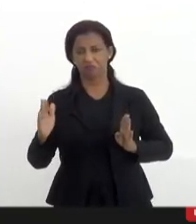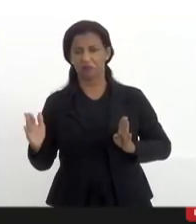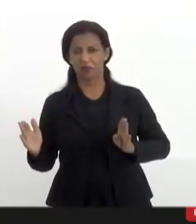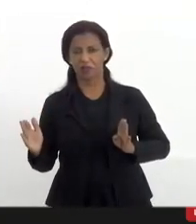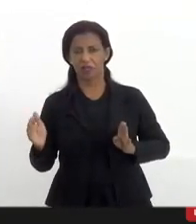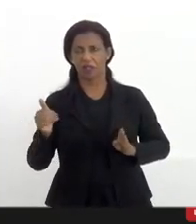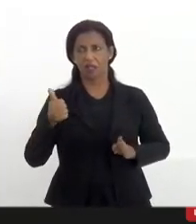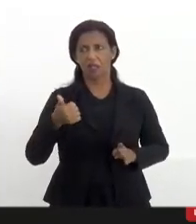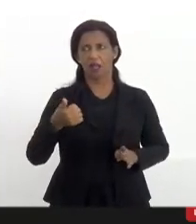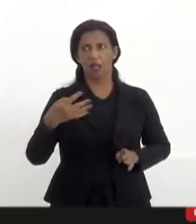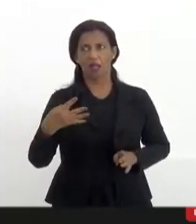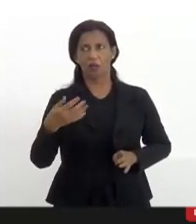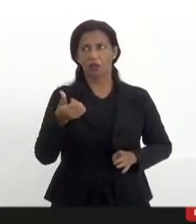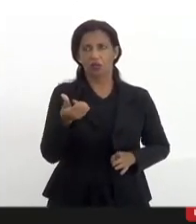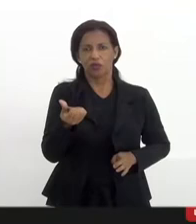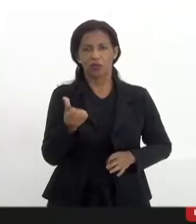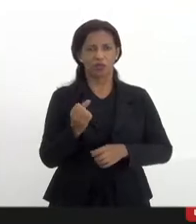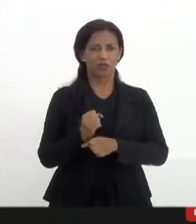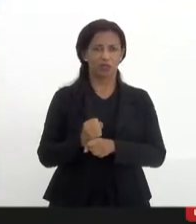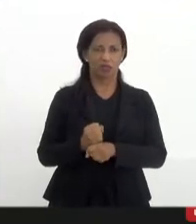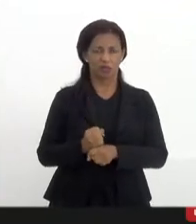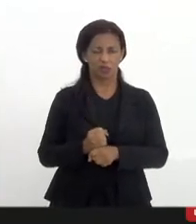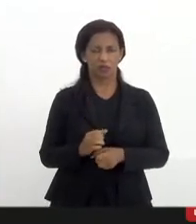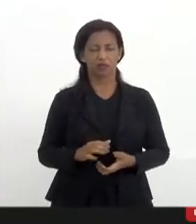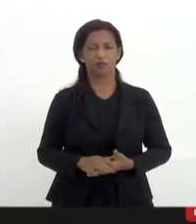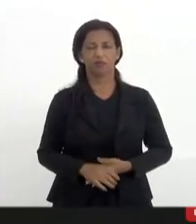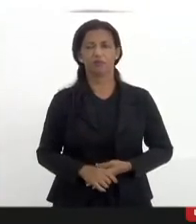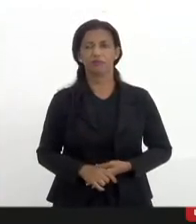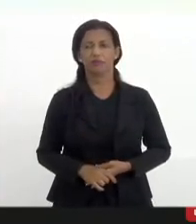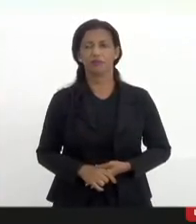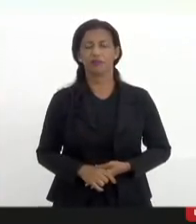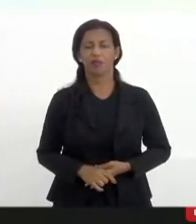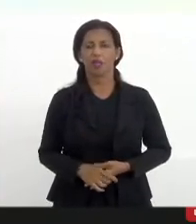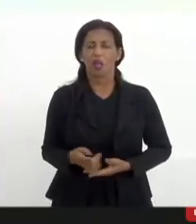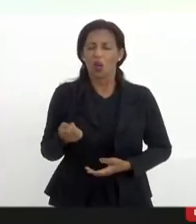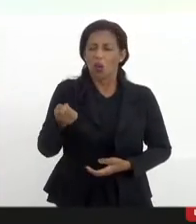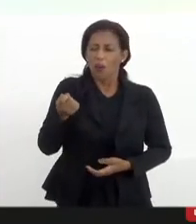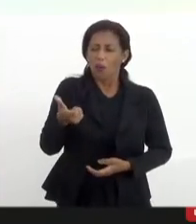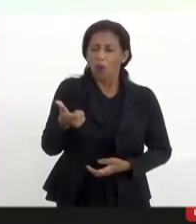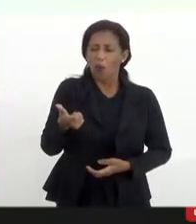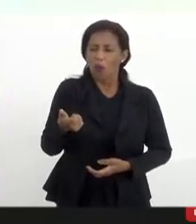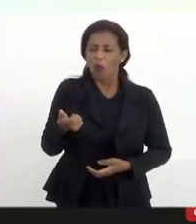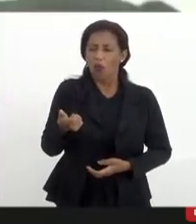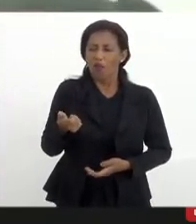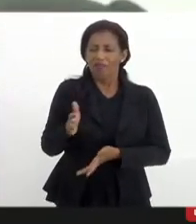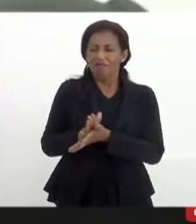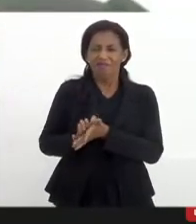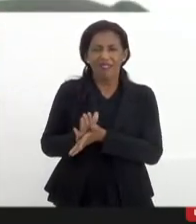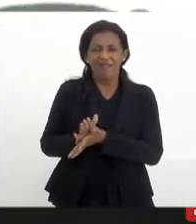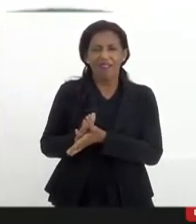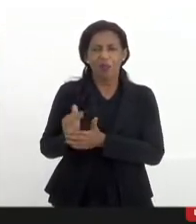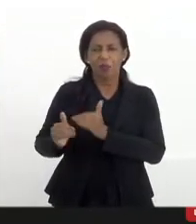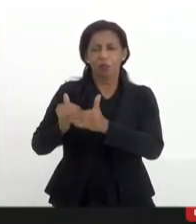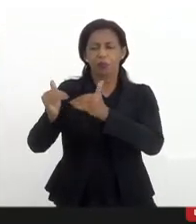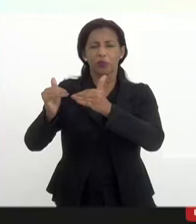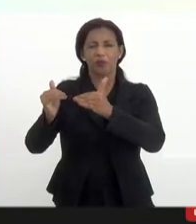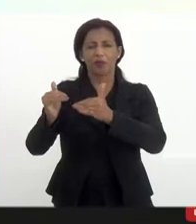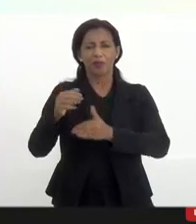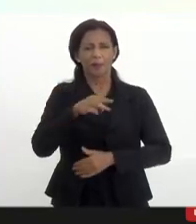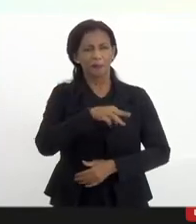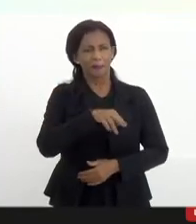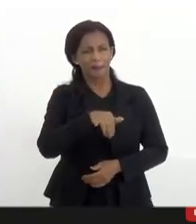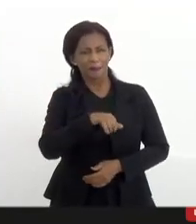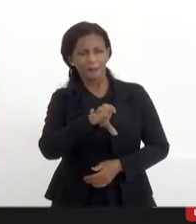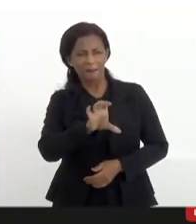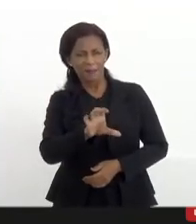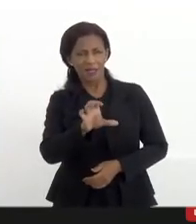14 ou 16 anos, não sei bem, que pouco, quase nada, evoluímos. Carlos Mink, inclusive, se não me falam,